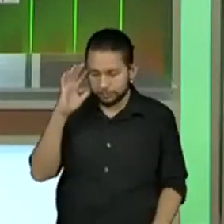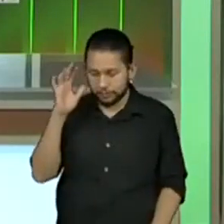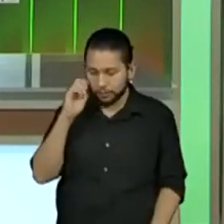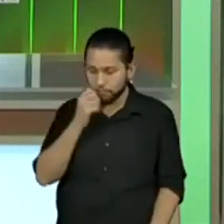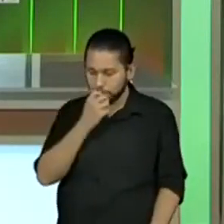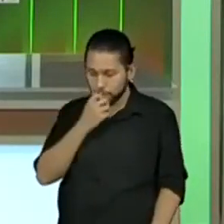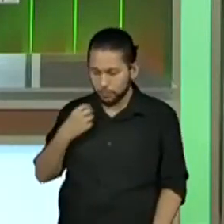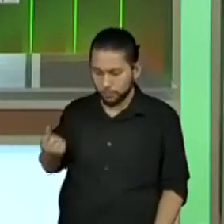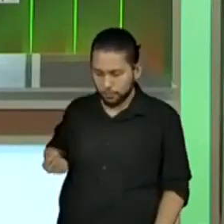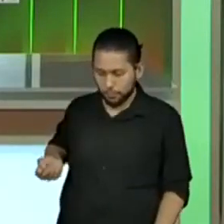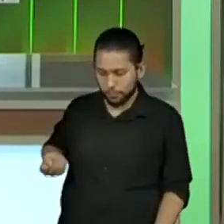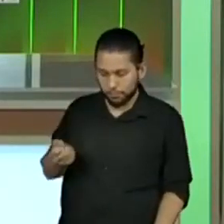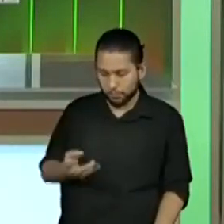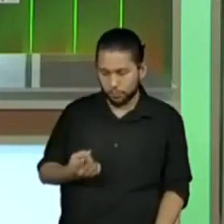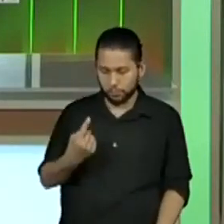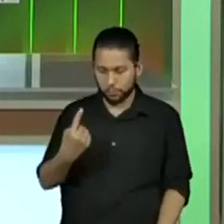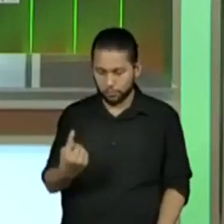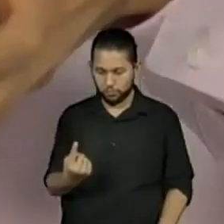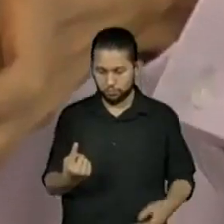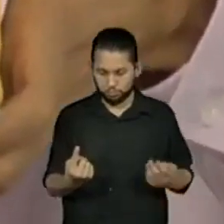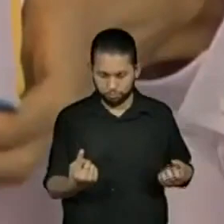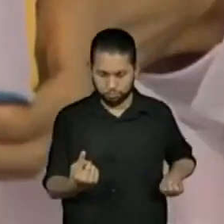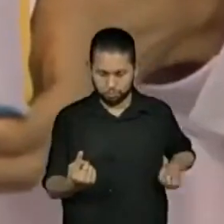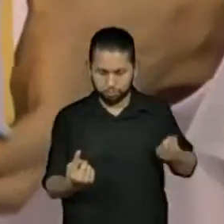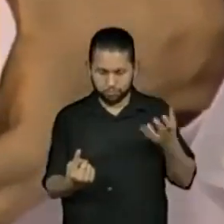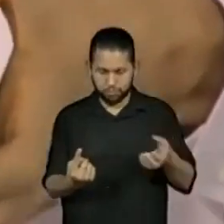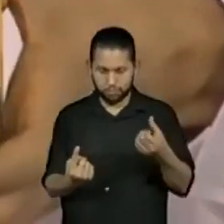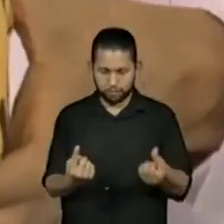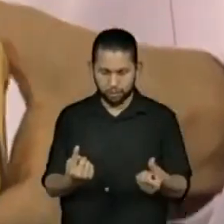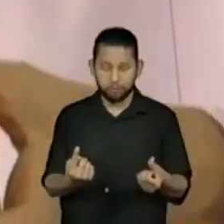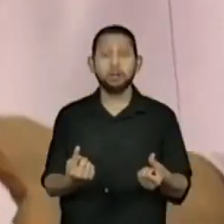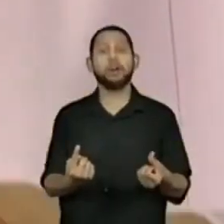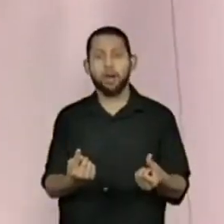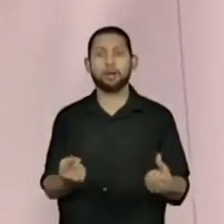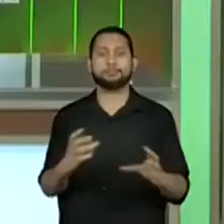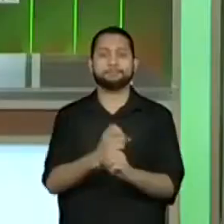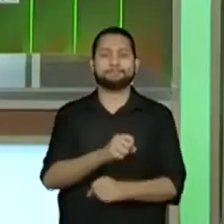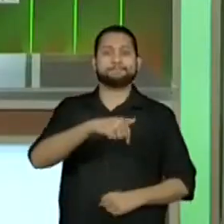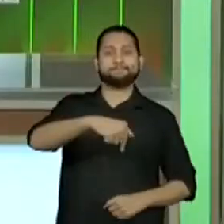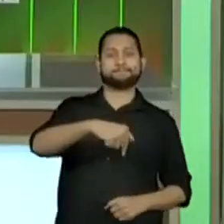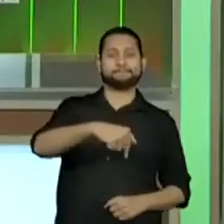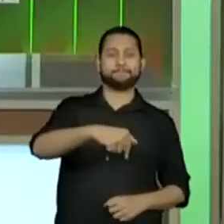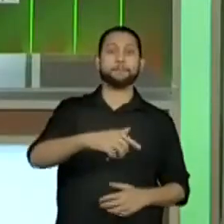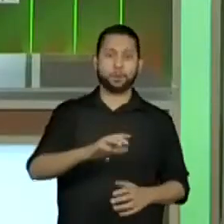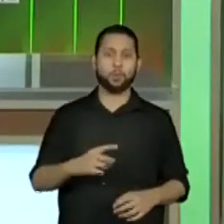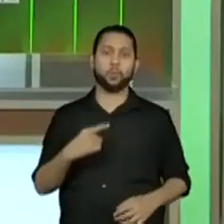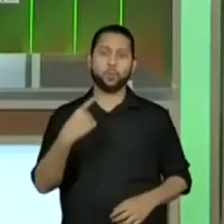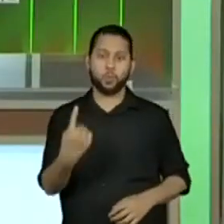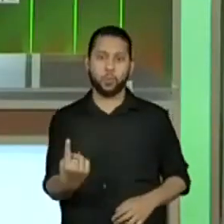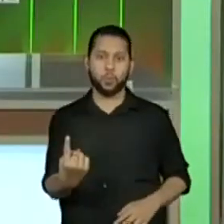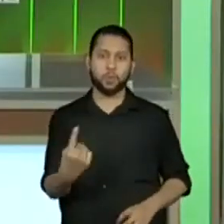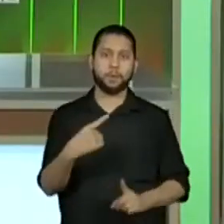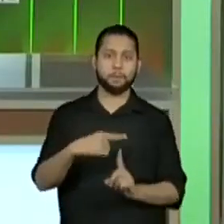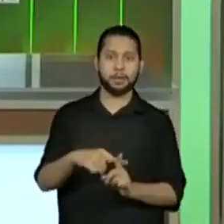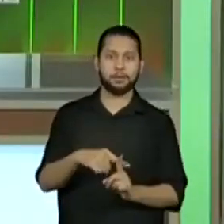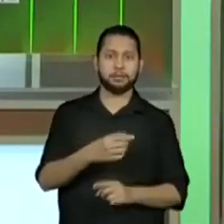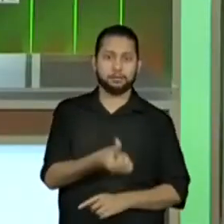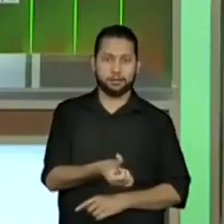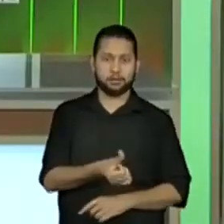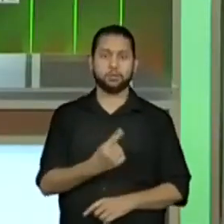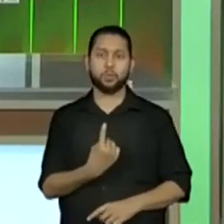apontando. 6, porque o resultado dessa soma vai dar 7. Então, 1 mais 6